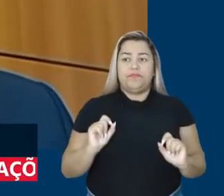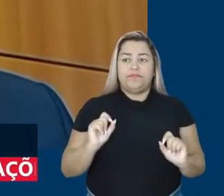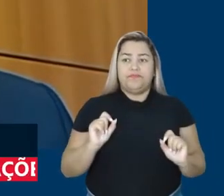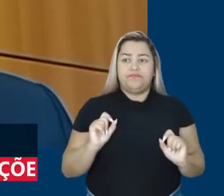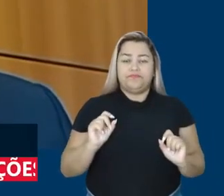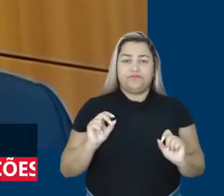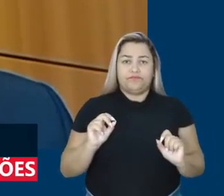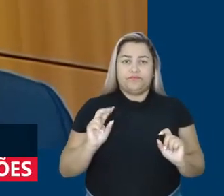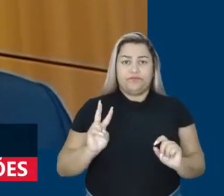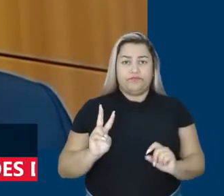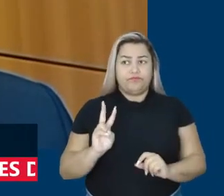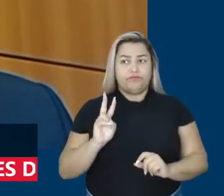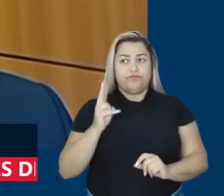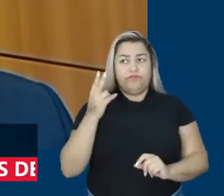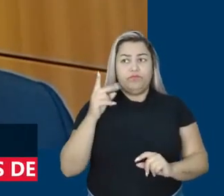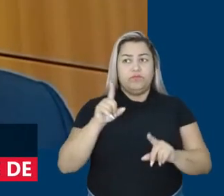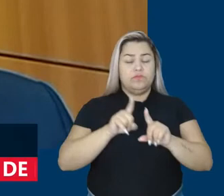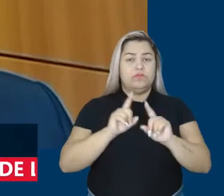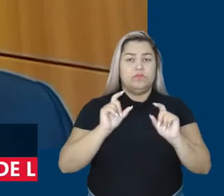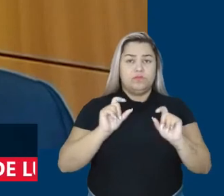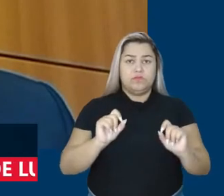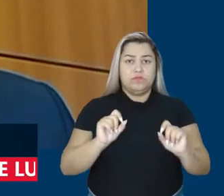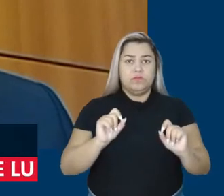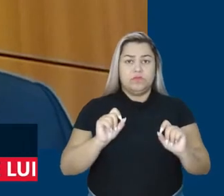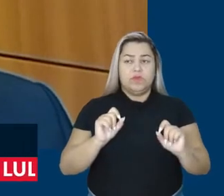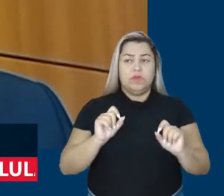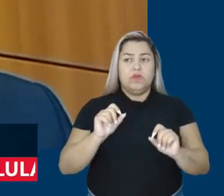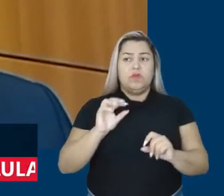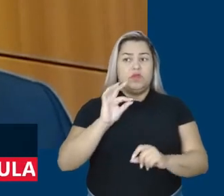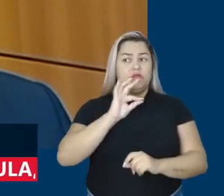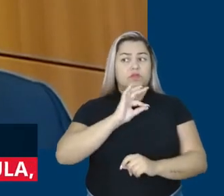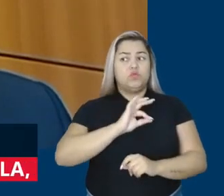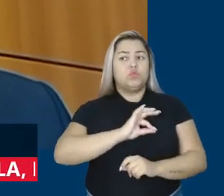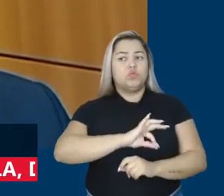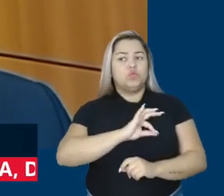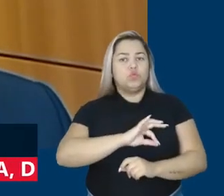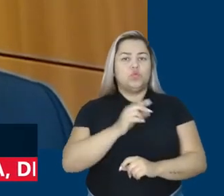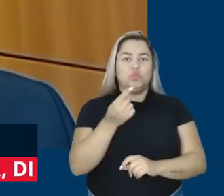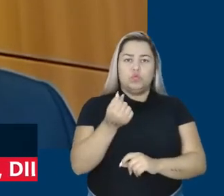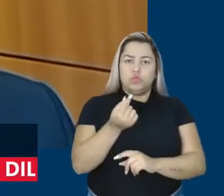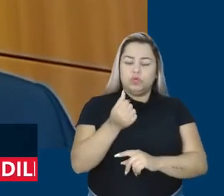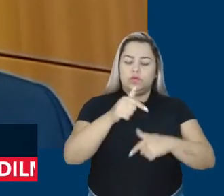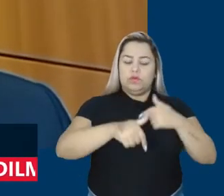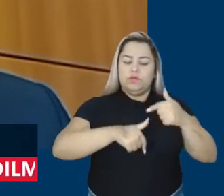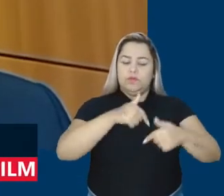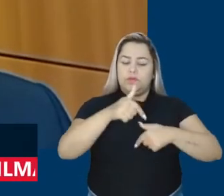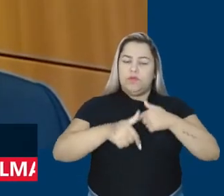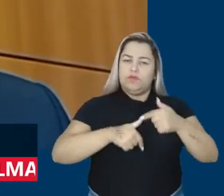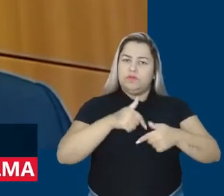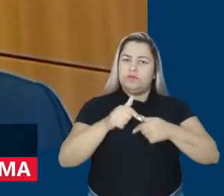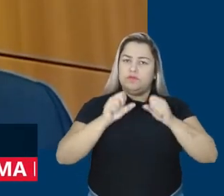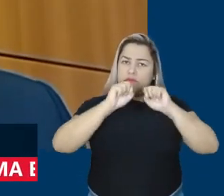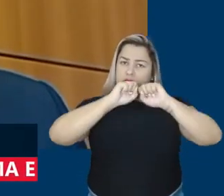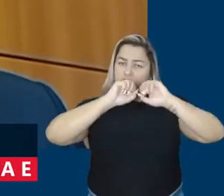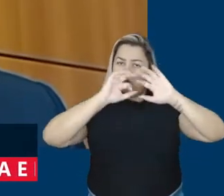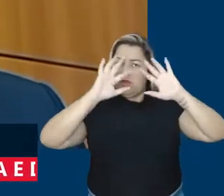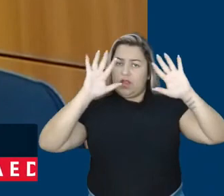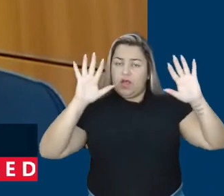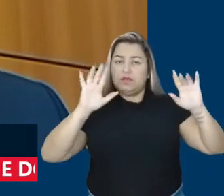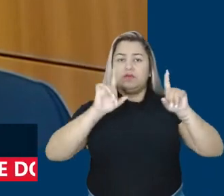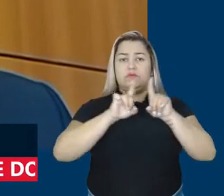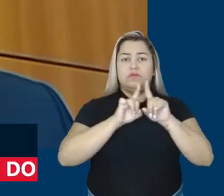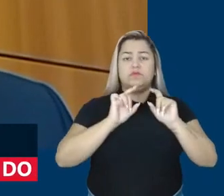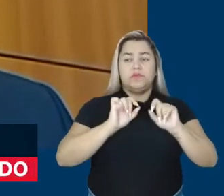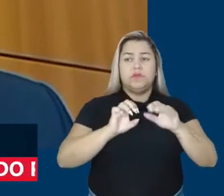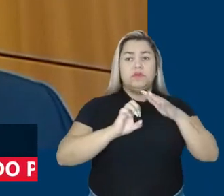da valoração, a questão da remuneração desse trabalho, nós queremos maior transparência também das